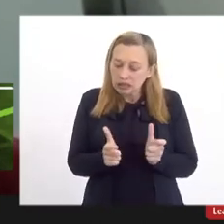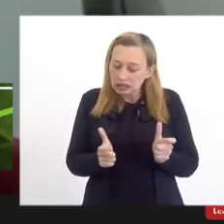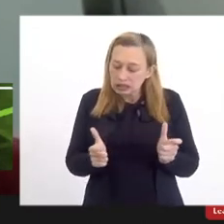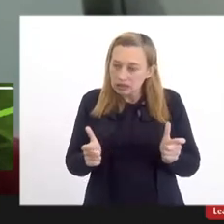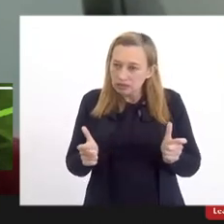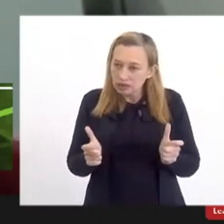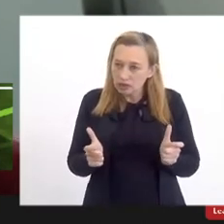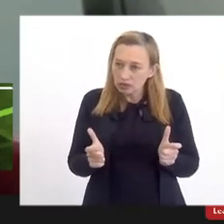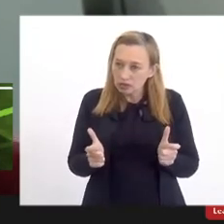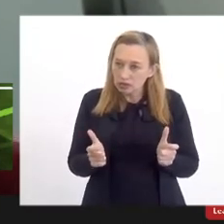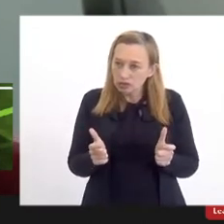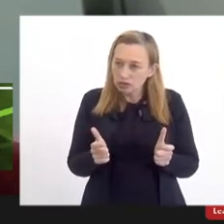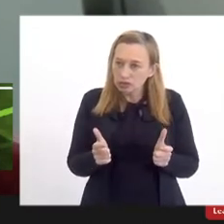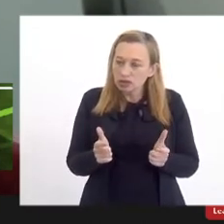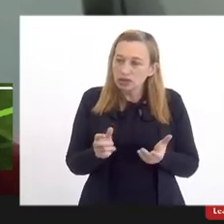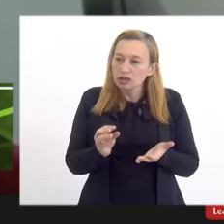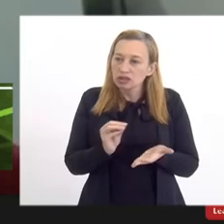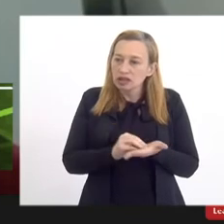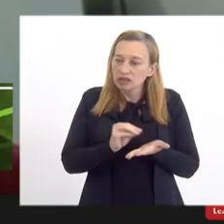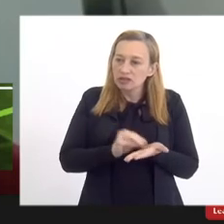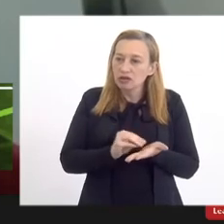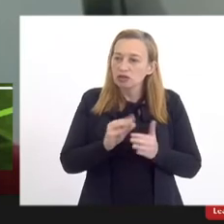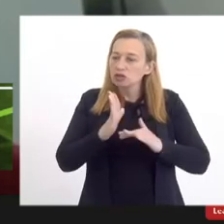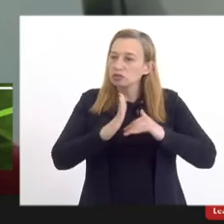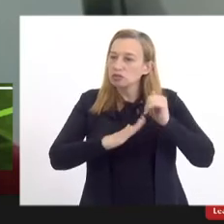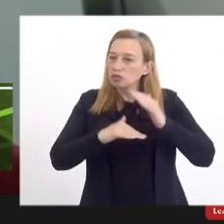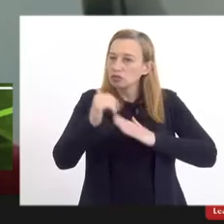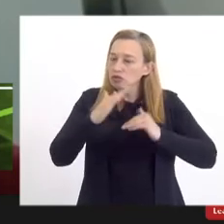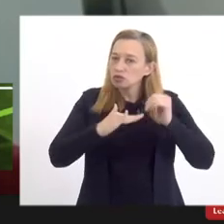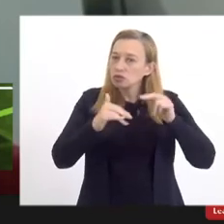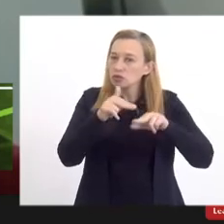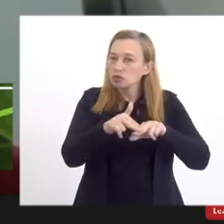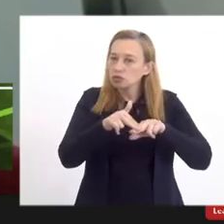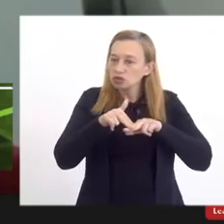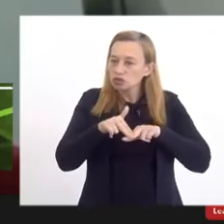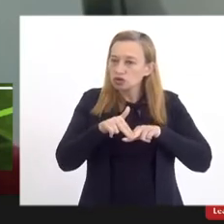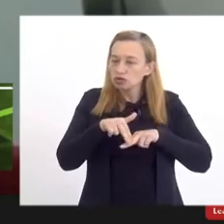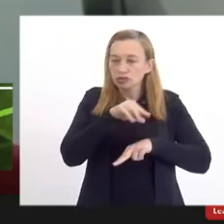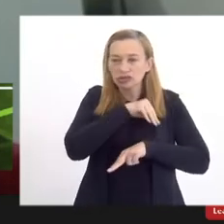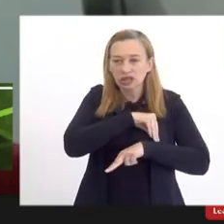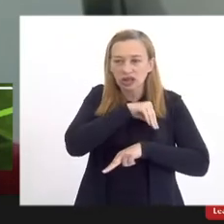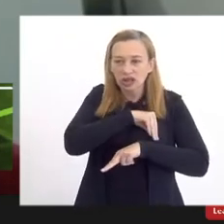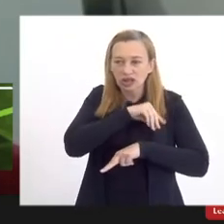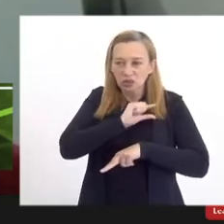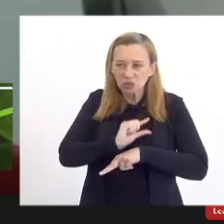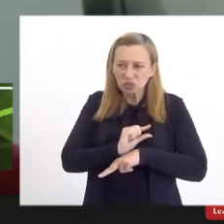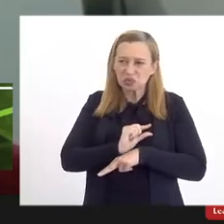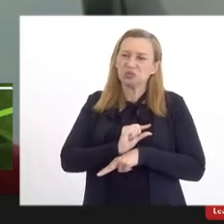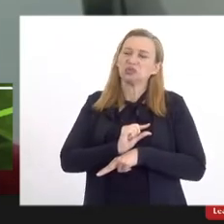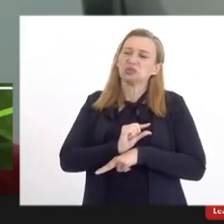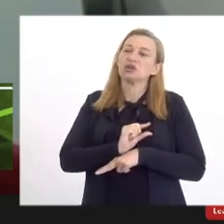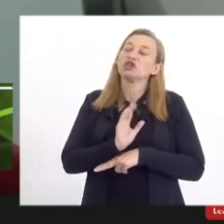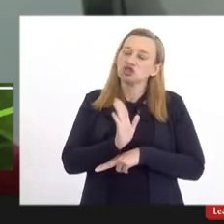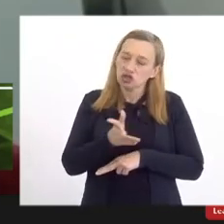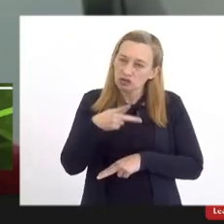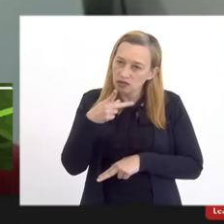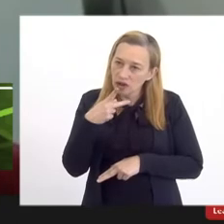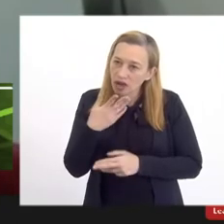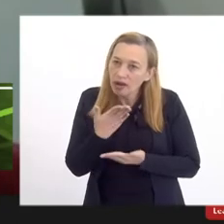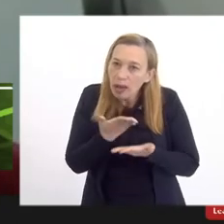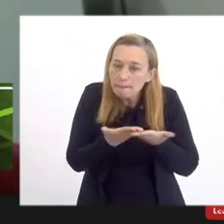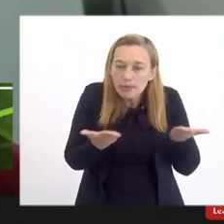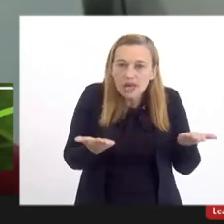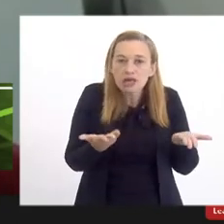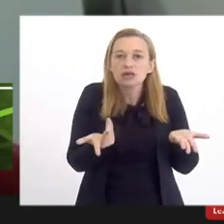evasão de servidores devido ao absoluto arrocho salarial. Já falado da perda